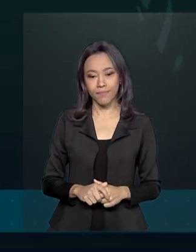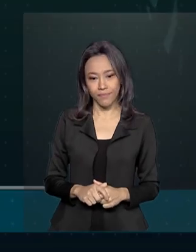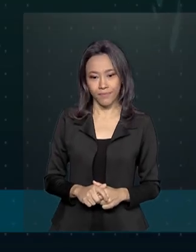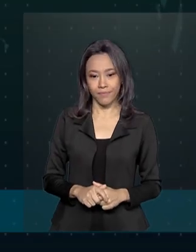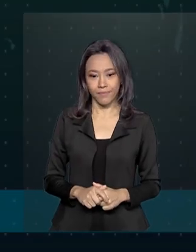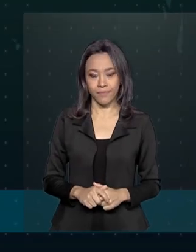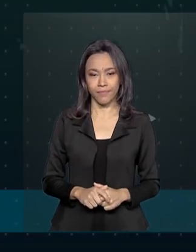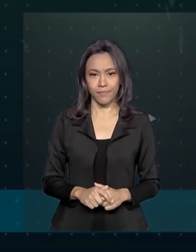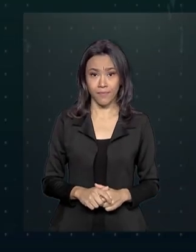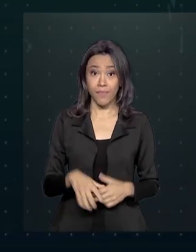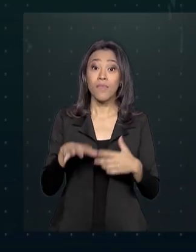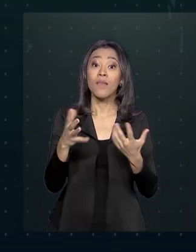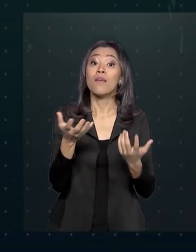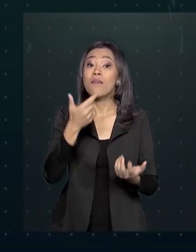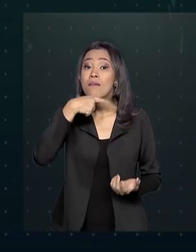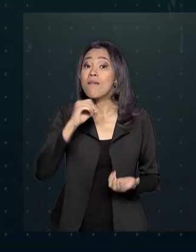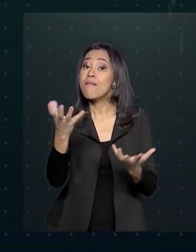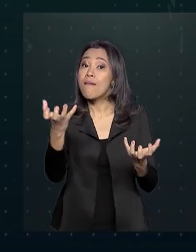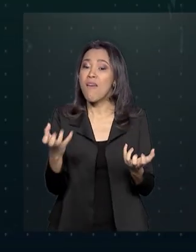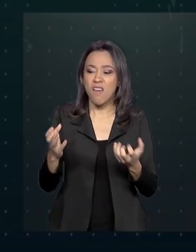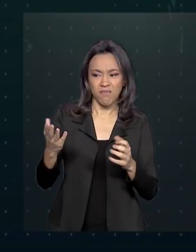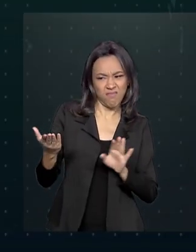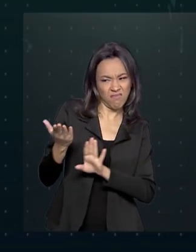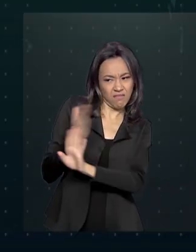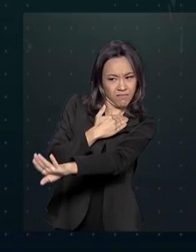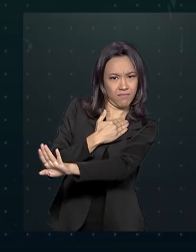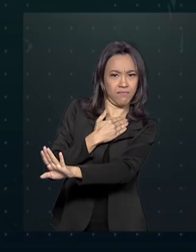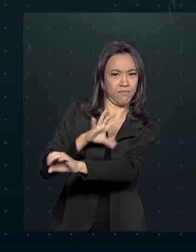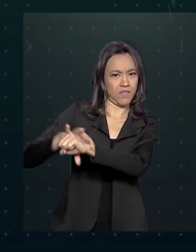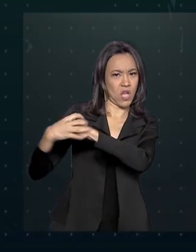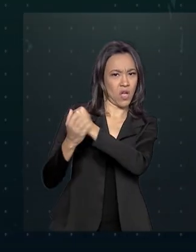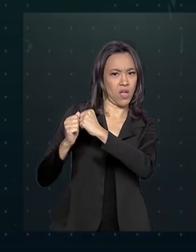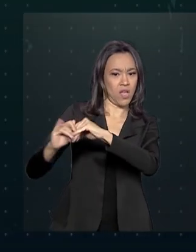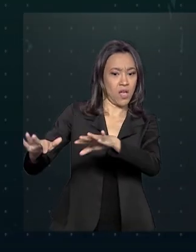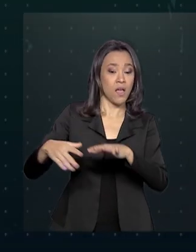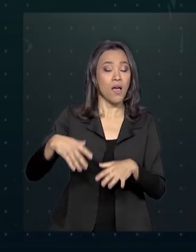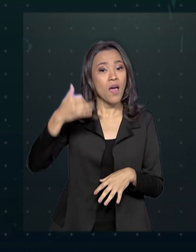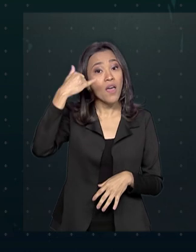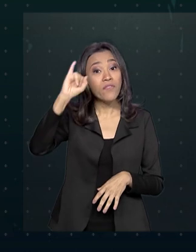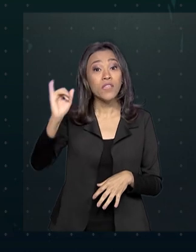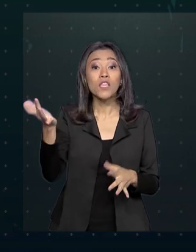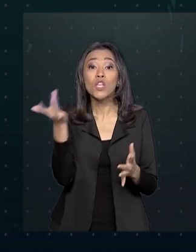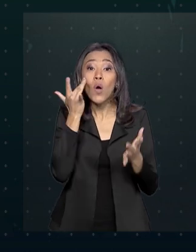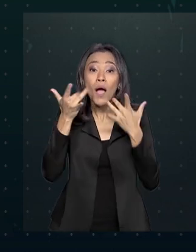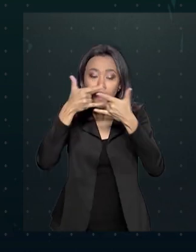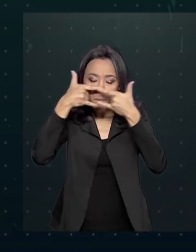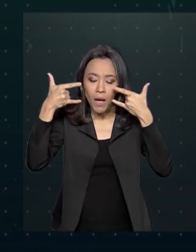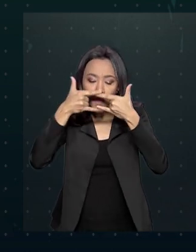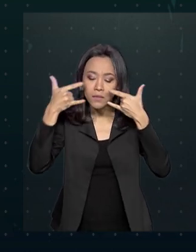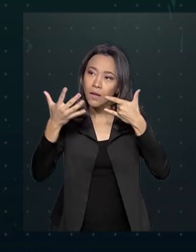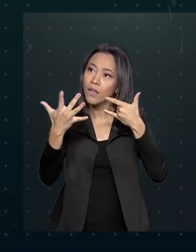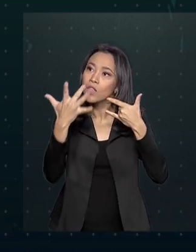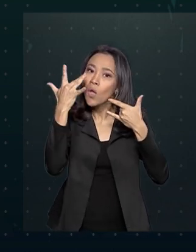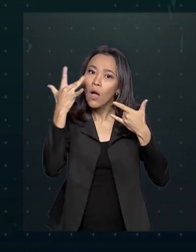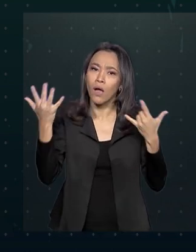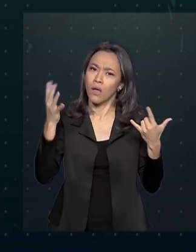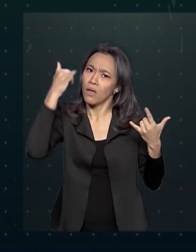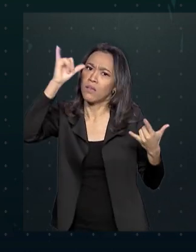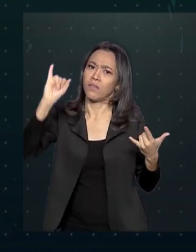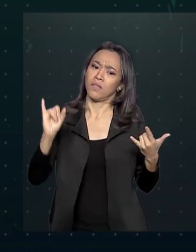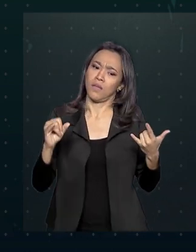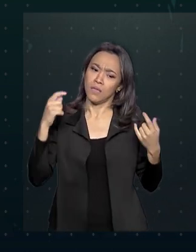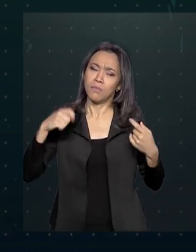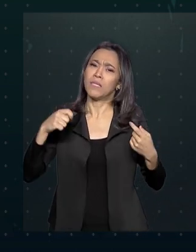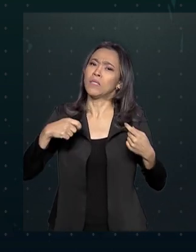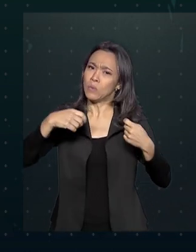Quem quer se manter longe do coronavírus também deve evitar tocar na máscara ou no rosto. E tem até um jeito certo de